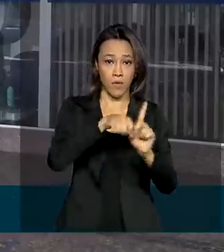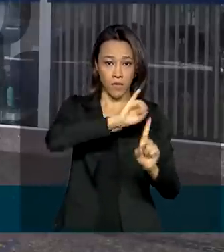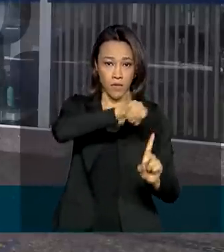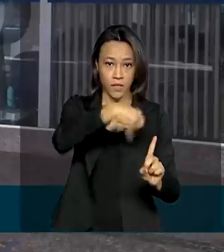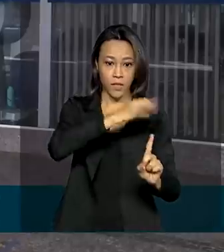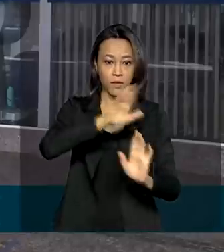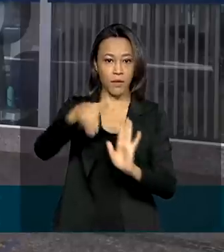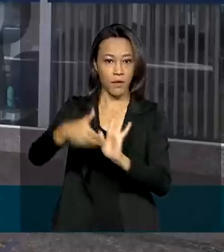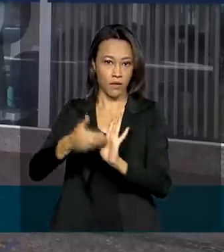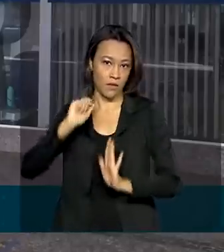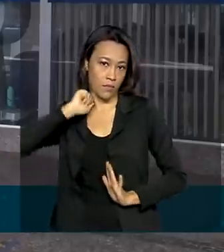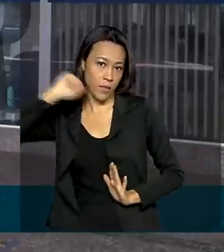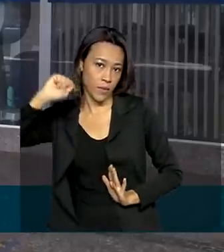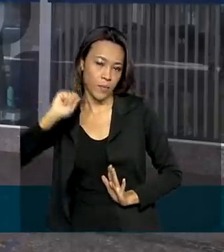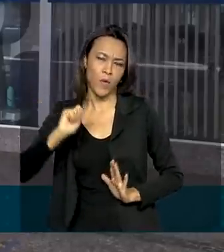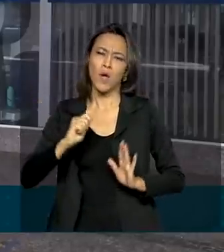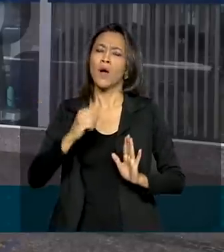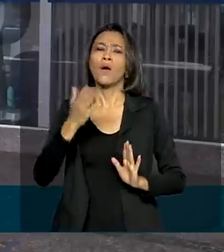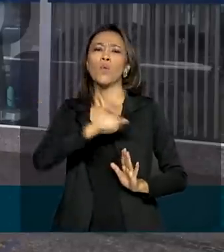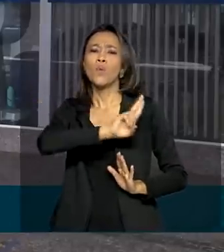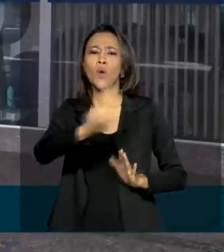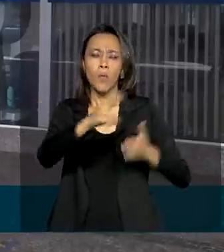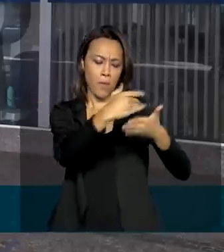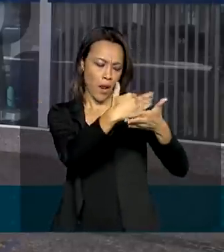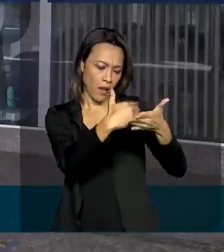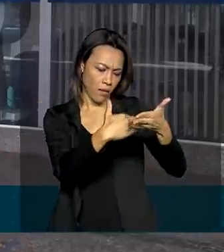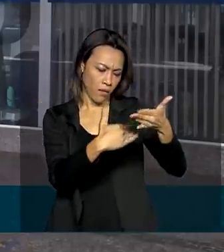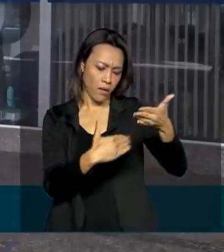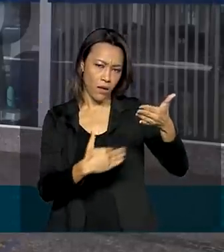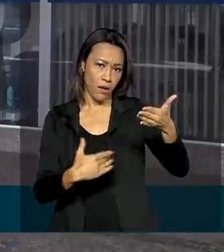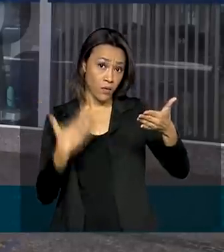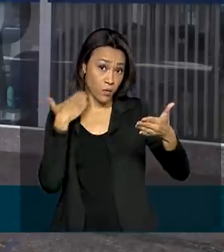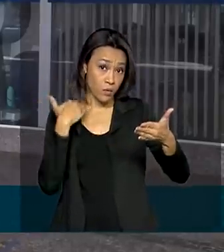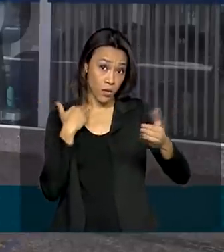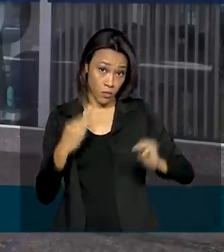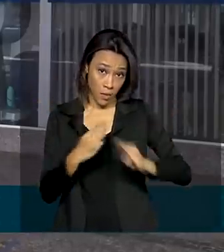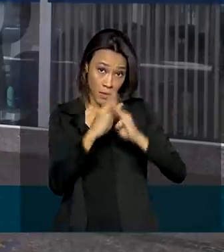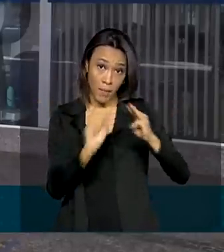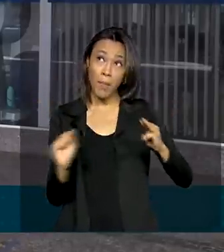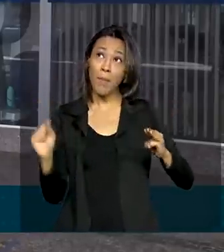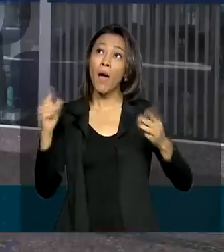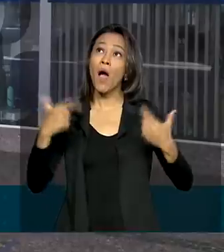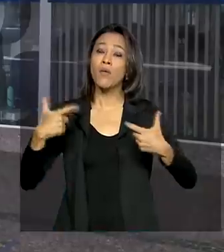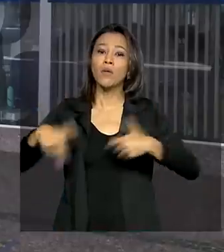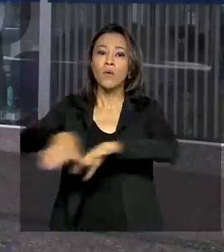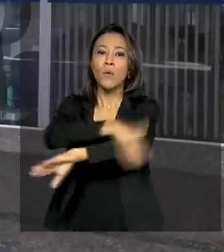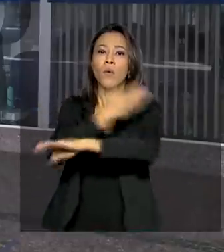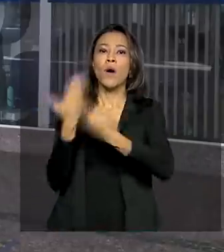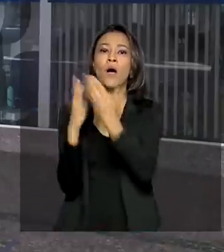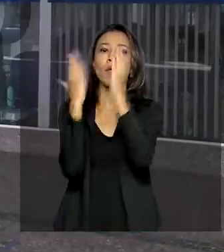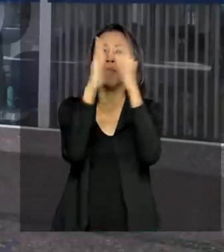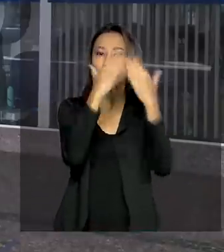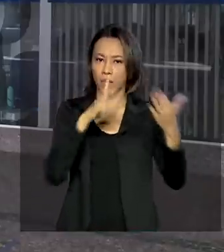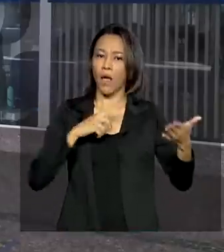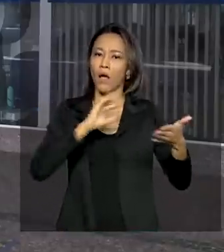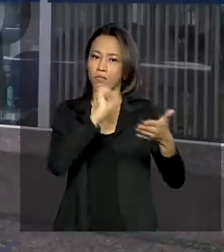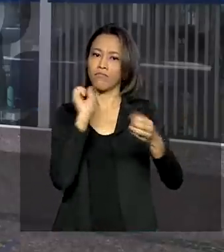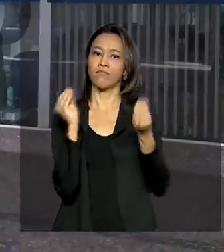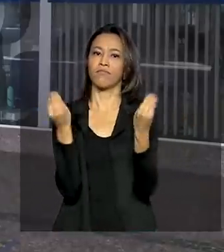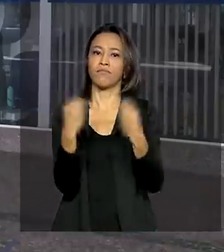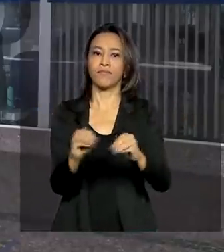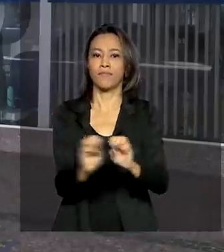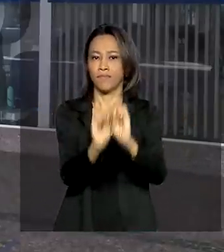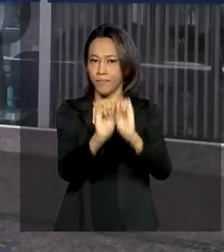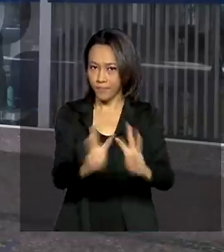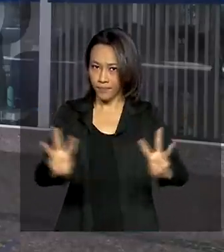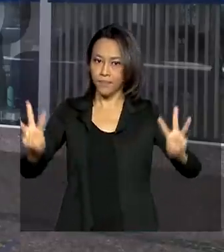a abril. A lista completa das agências que vão abrir este sábado está no site da Caixa. E hoje, mais